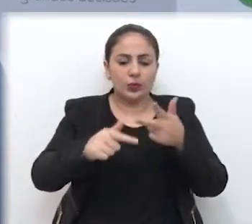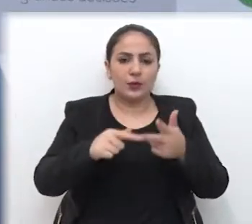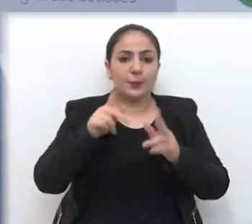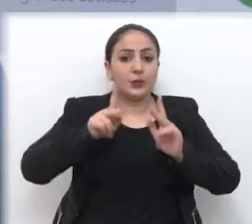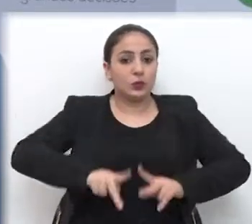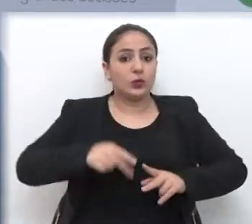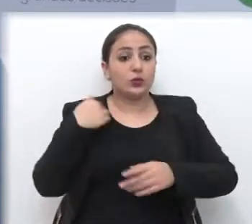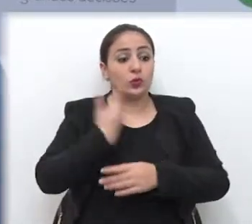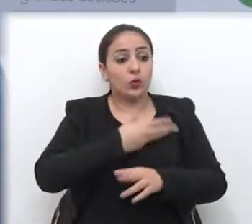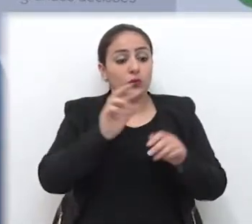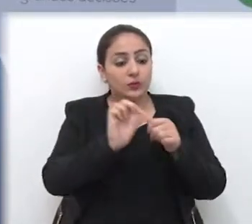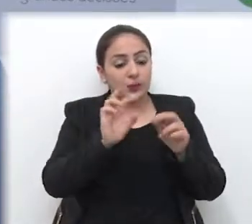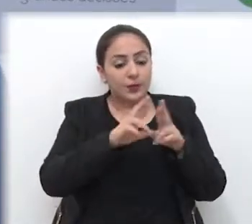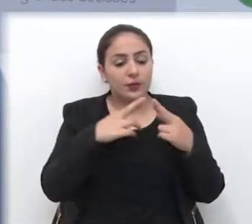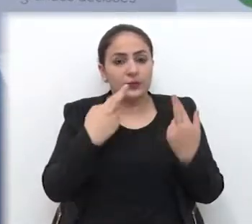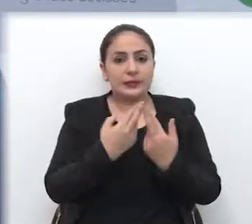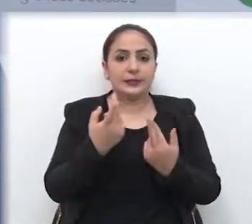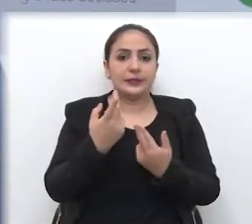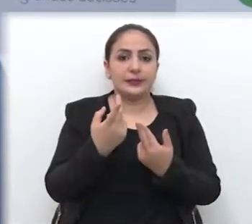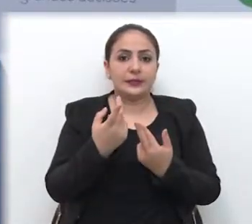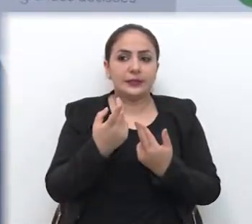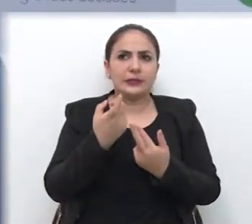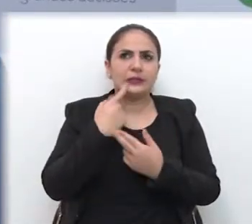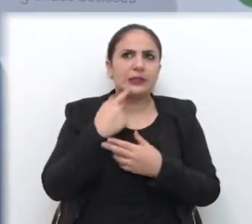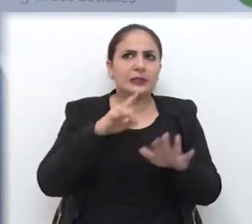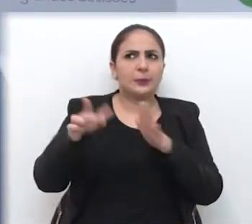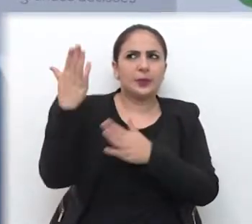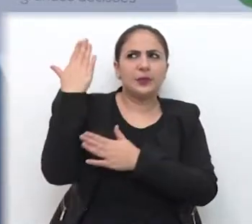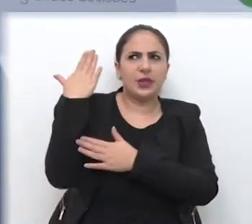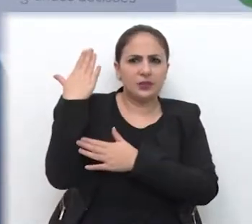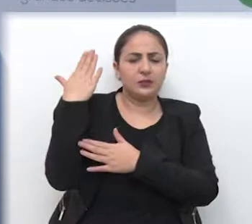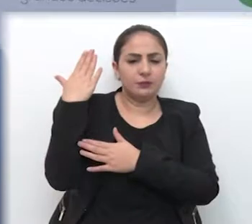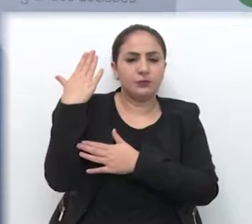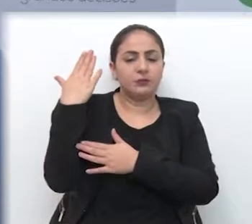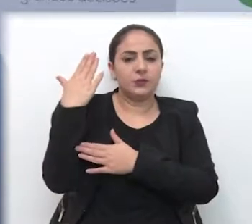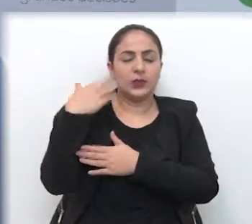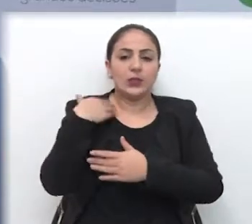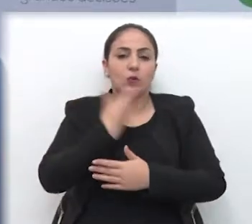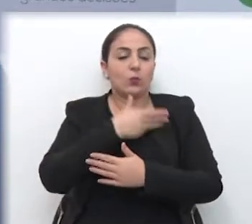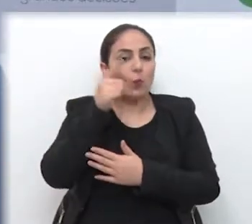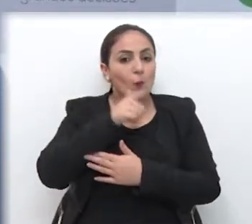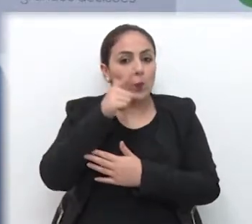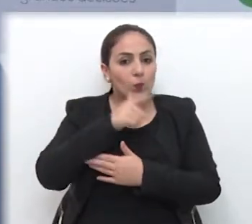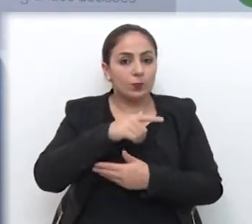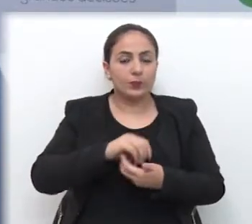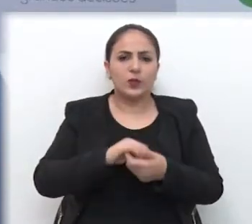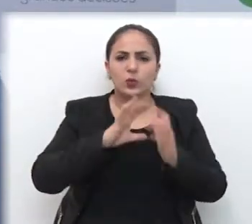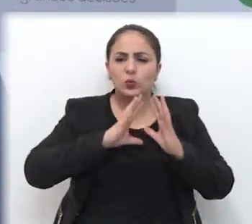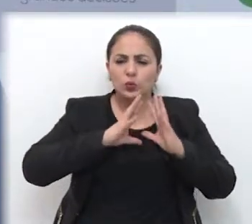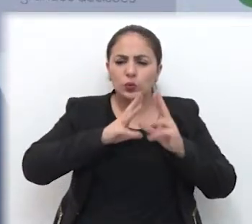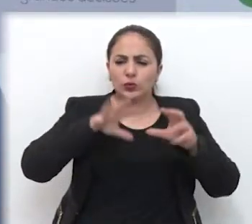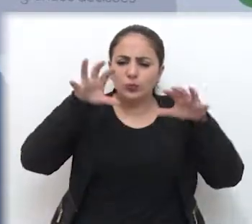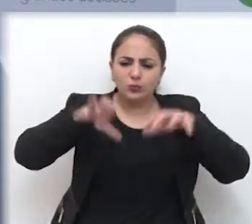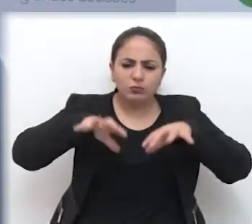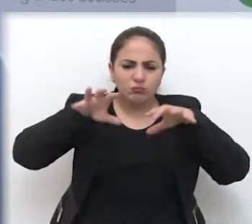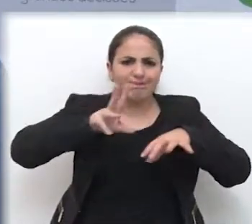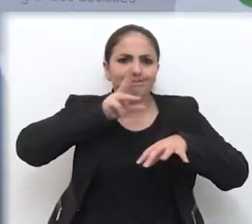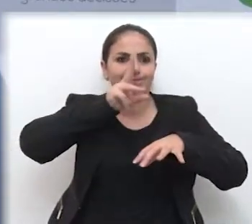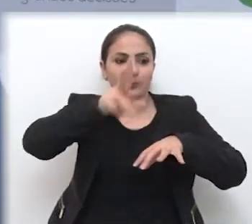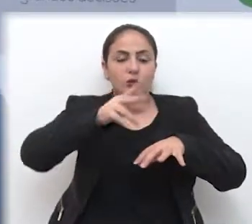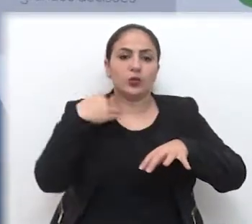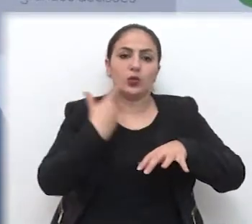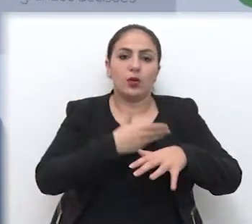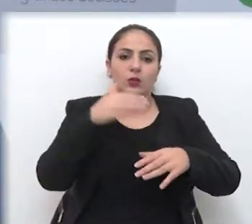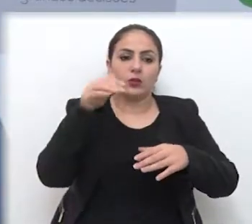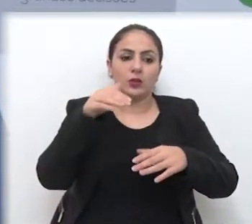de pessoas. Nós tivemos reunidos na sexta-feira e na semana passada, né? E nós conseguimos, mesmo com toda aquela chuvarada lá,